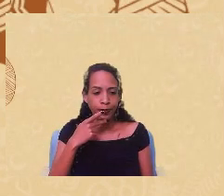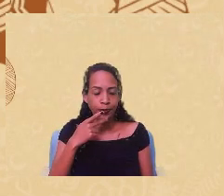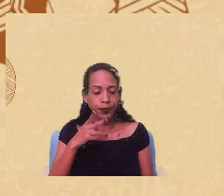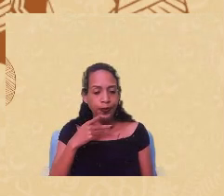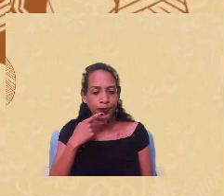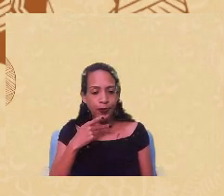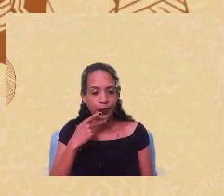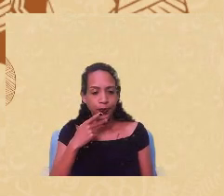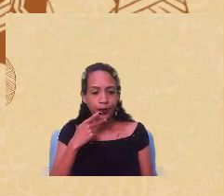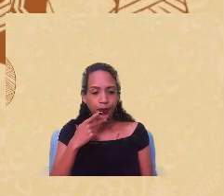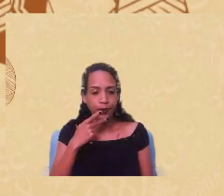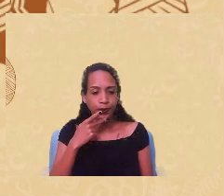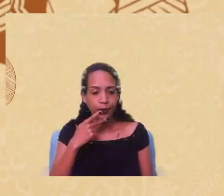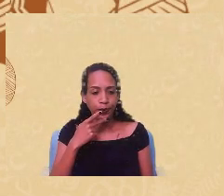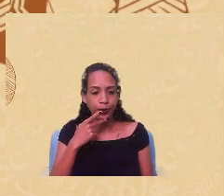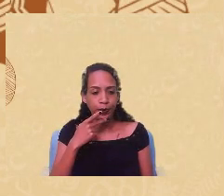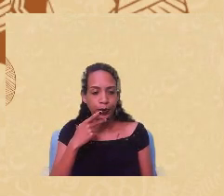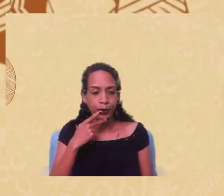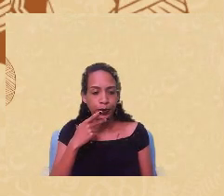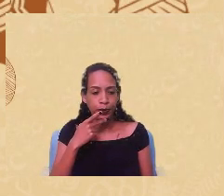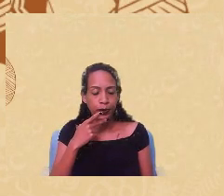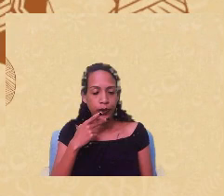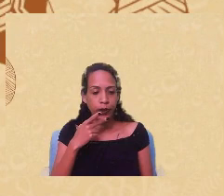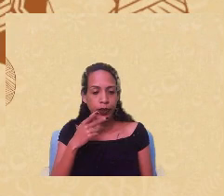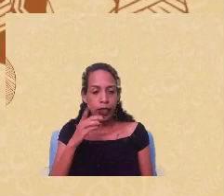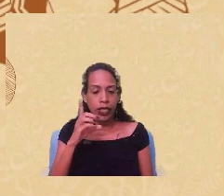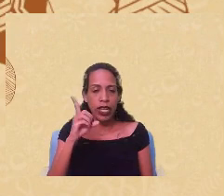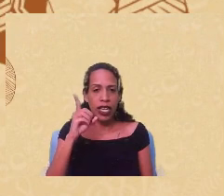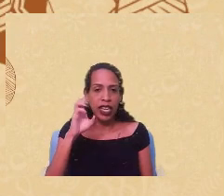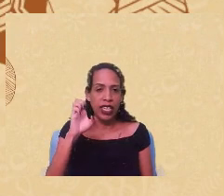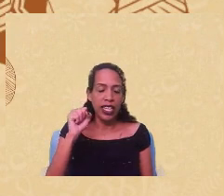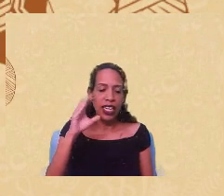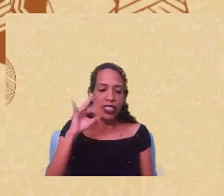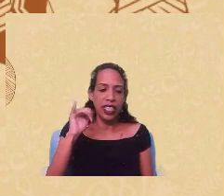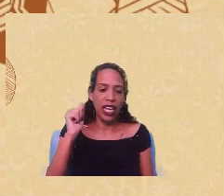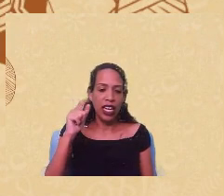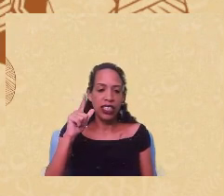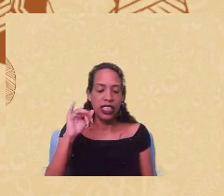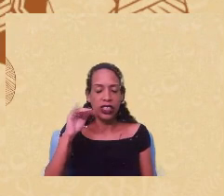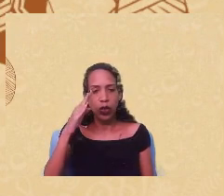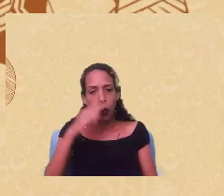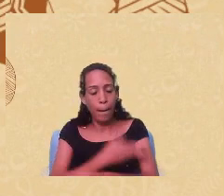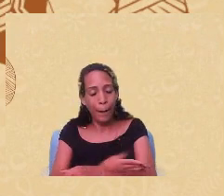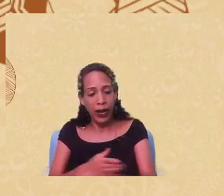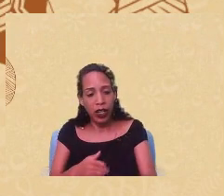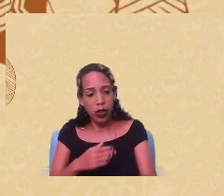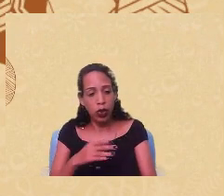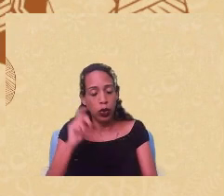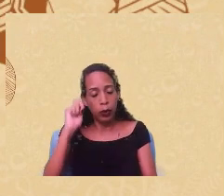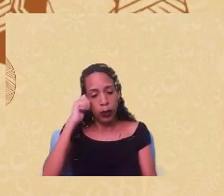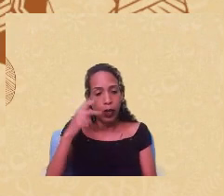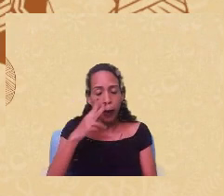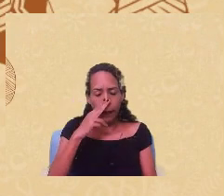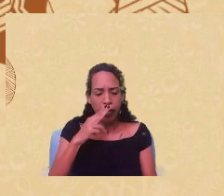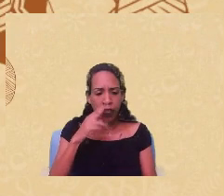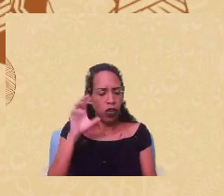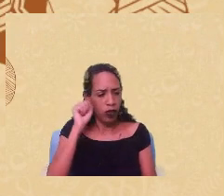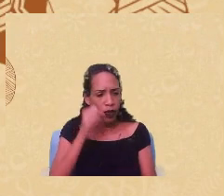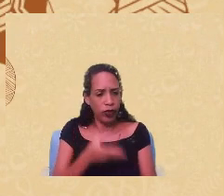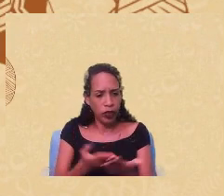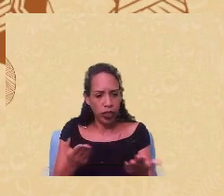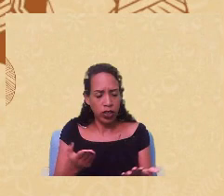que teve uma essencialização do branco e do negro me parece Pierre eu queria ouvir vocês que